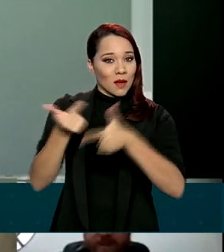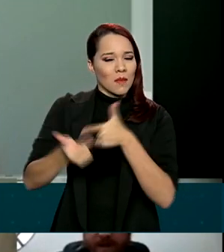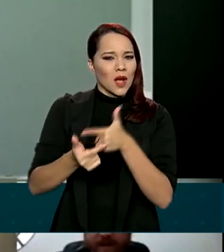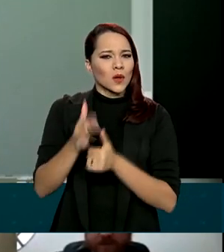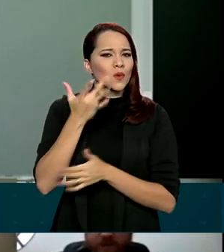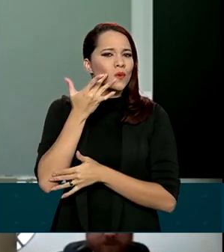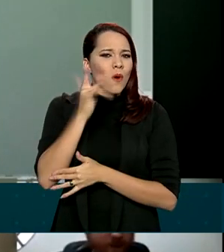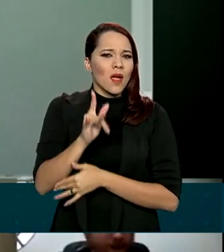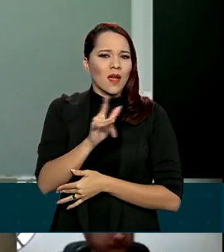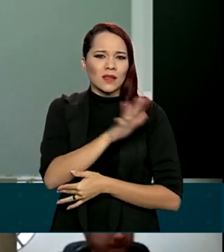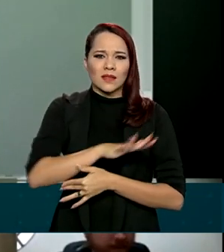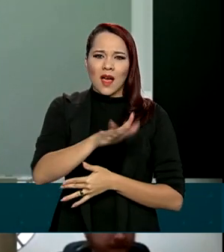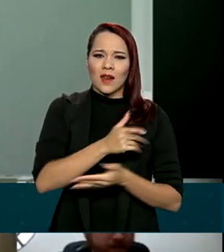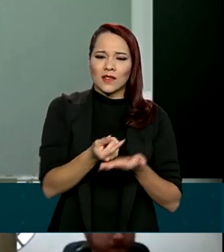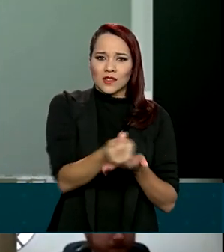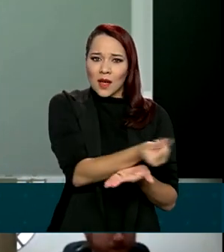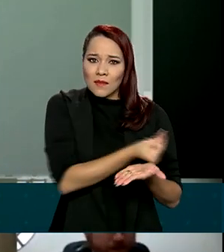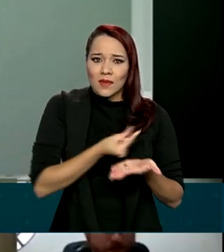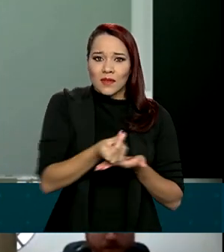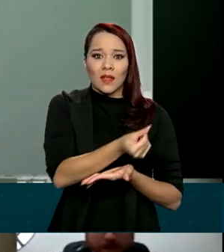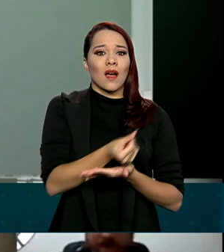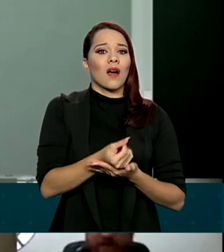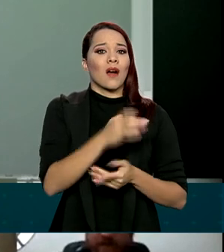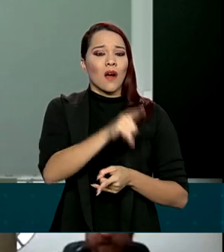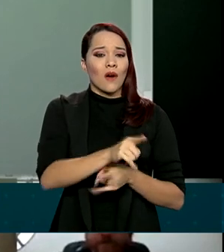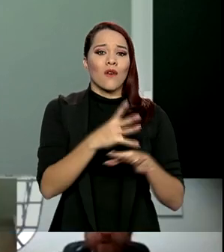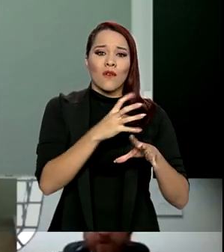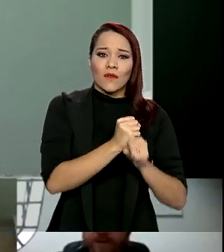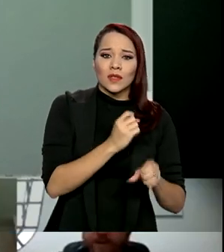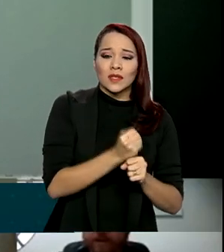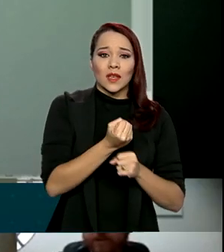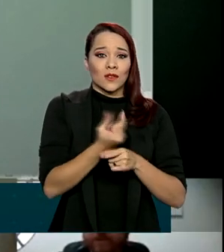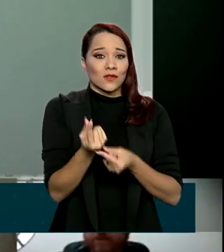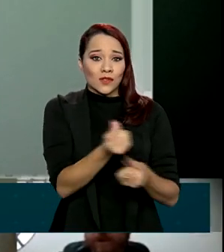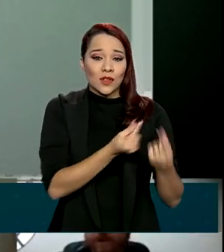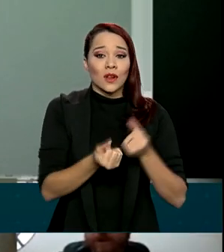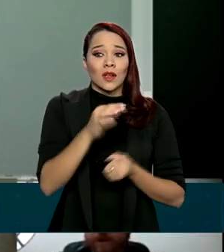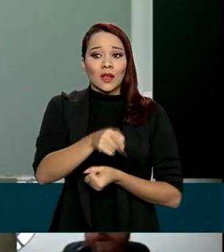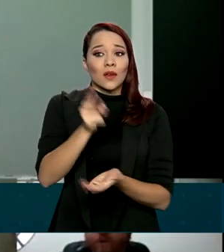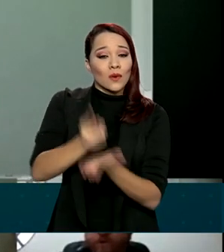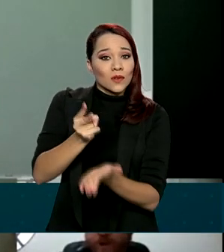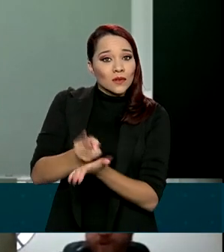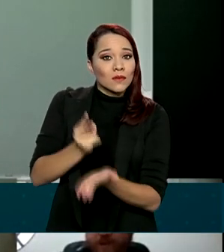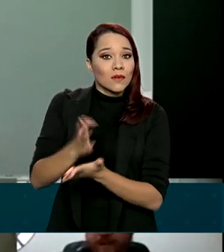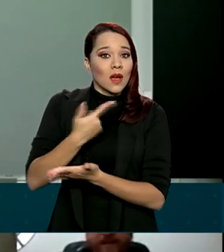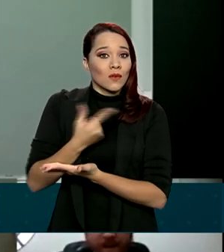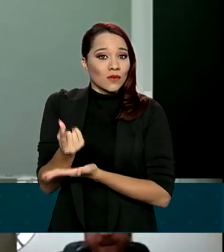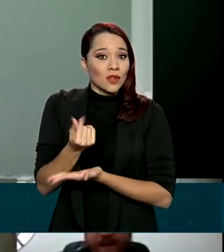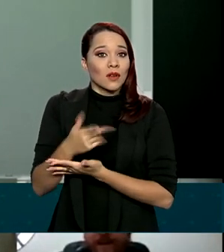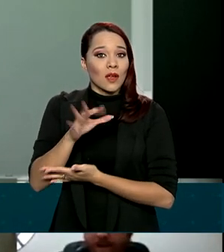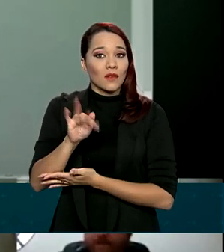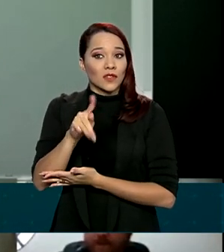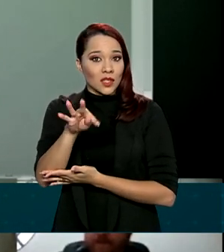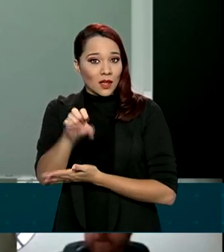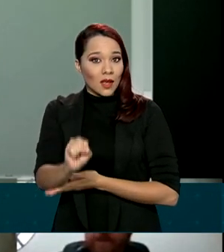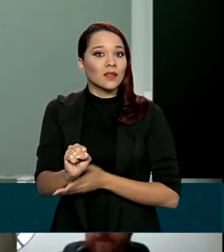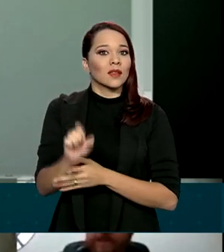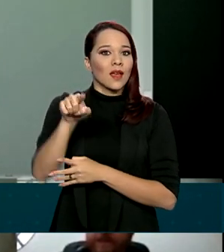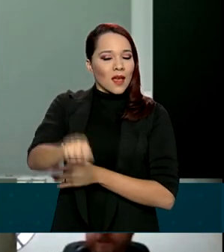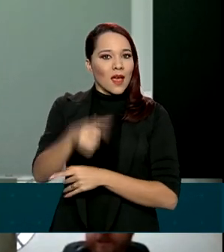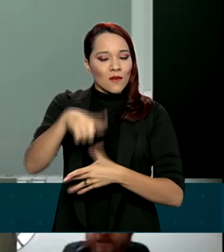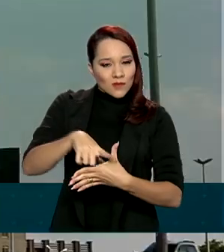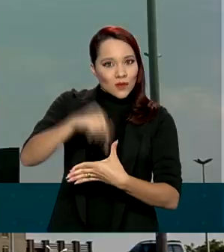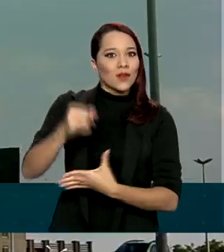muito acesso a mercados de capitais, a mercados financeiros, a aplicação dos seus recursos, que manter o recurso no FGTS é uma